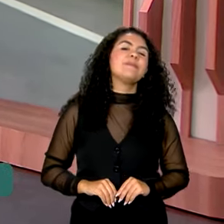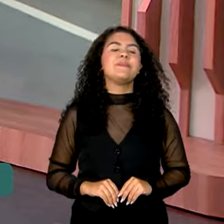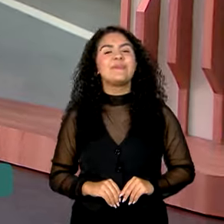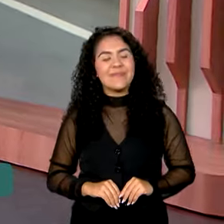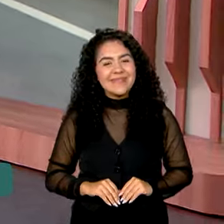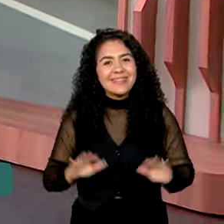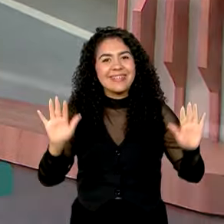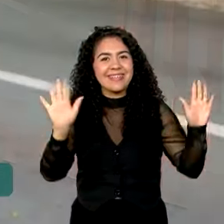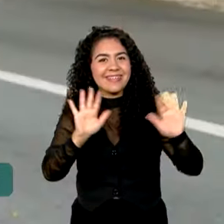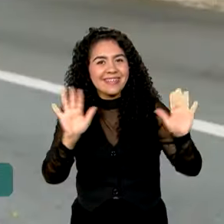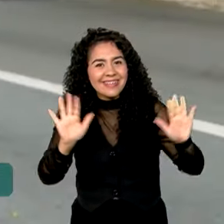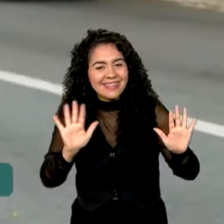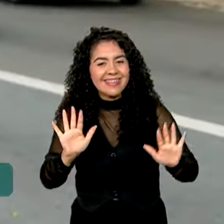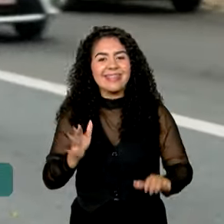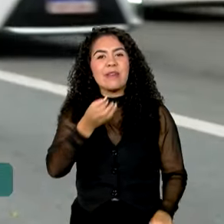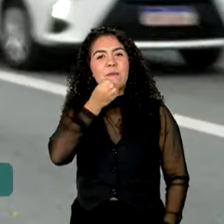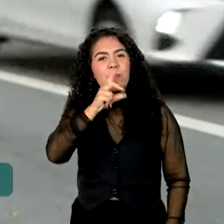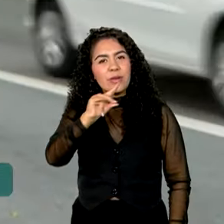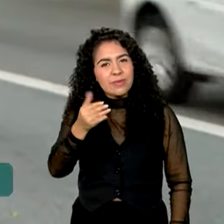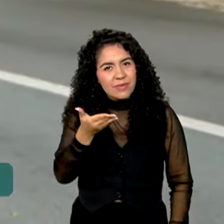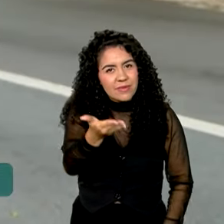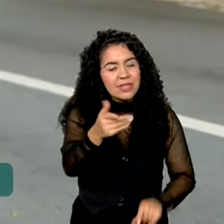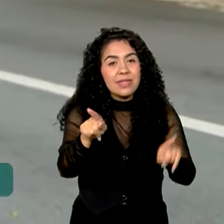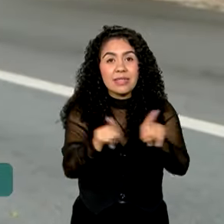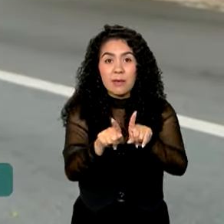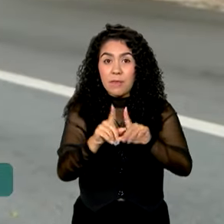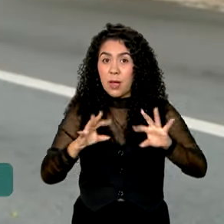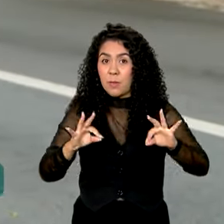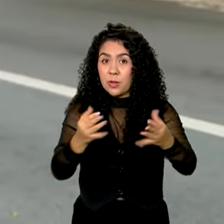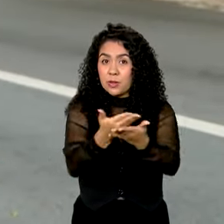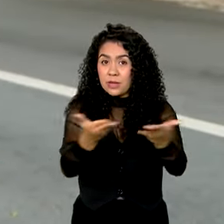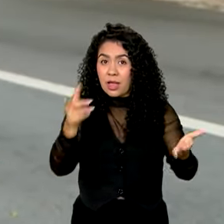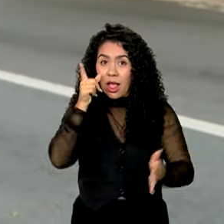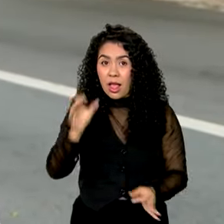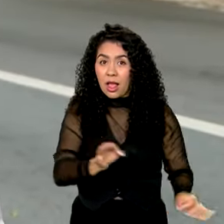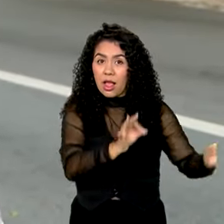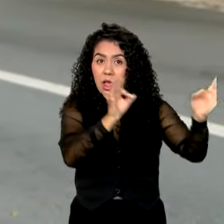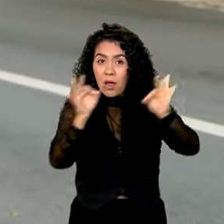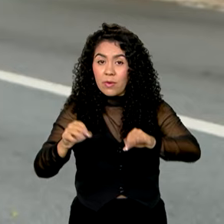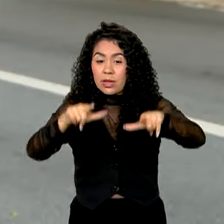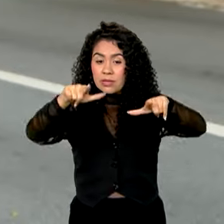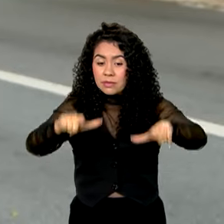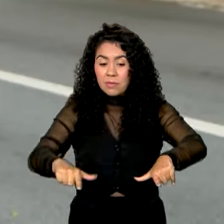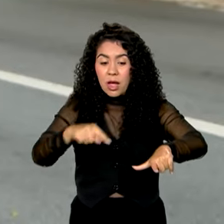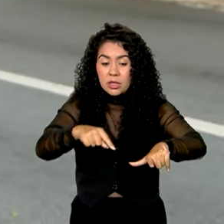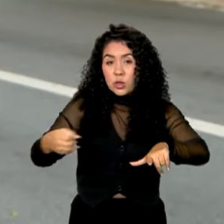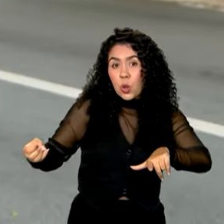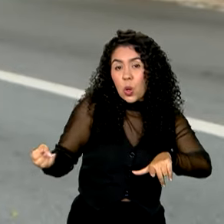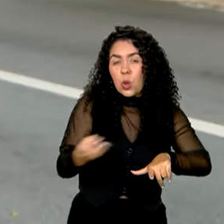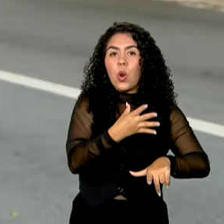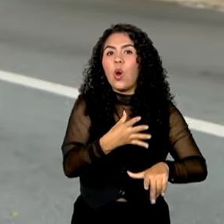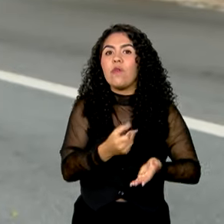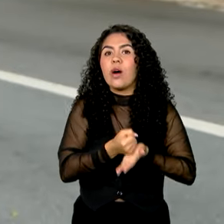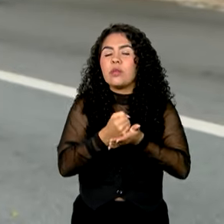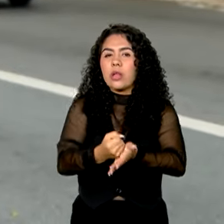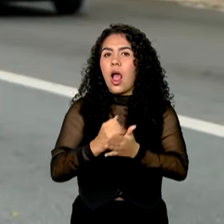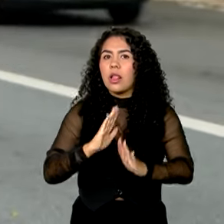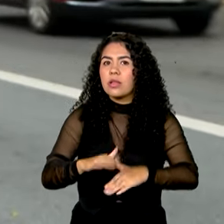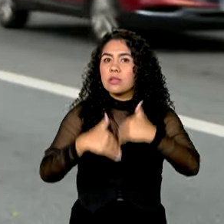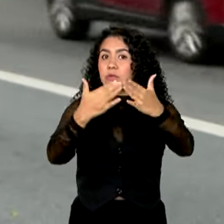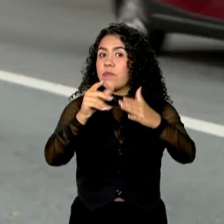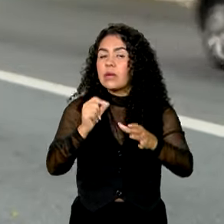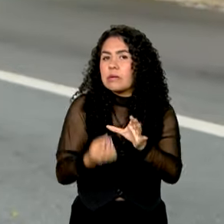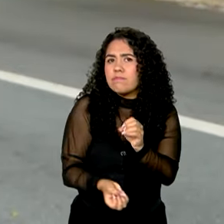Oi, Karine. Bom dia para você também. Bom dia para todo mundo. Olha, essa nova planta vai ajudar no desenvolvimento de novas